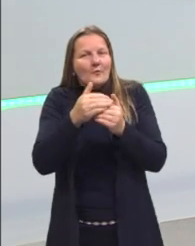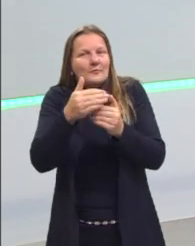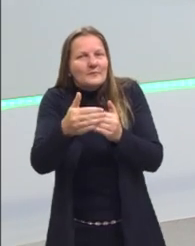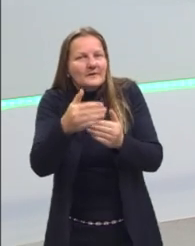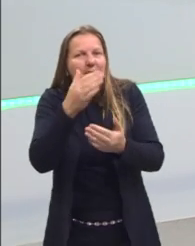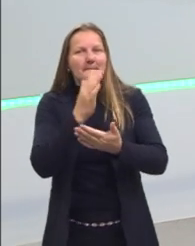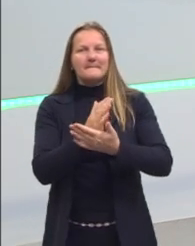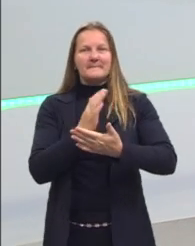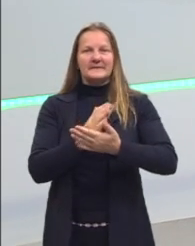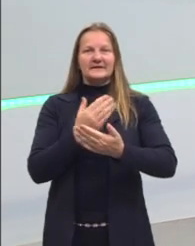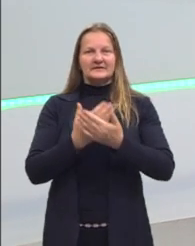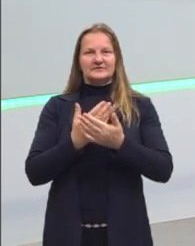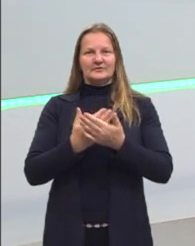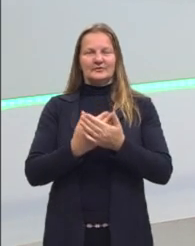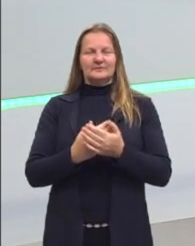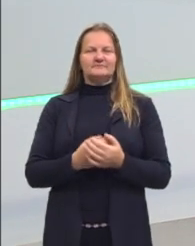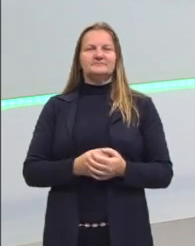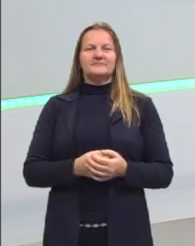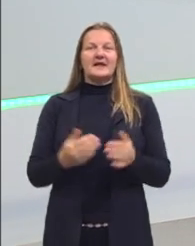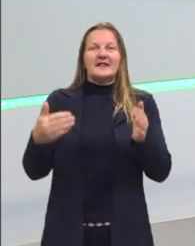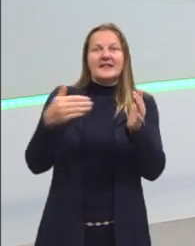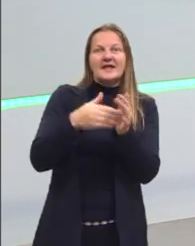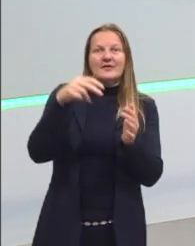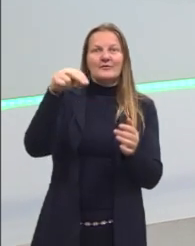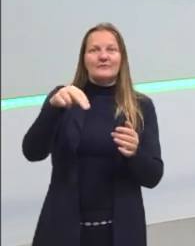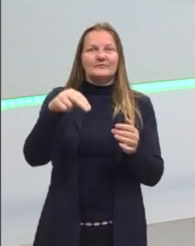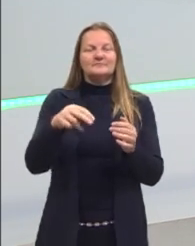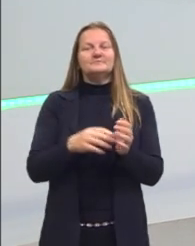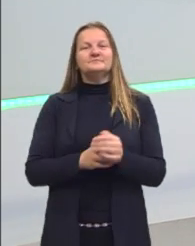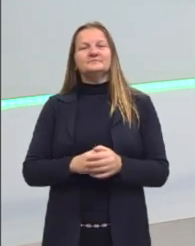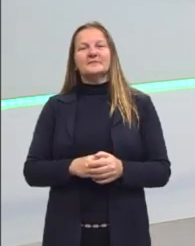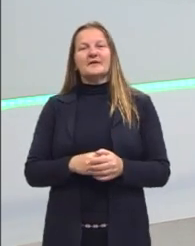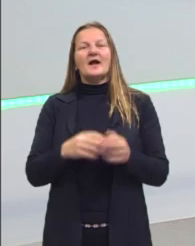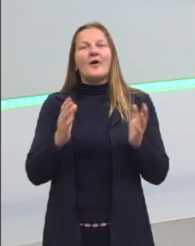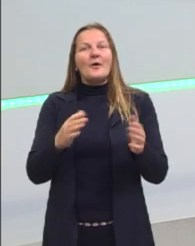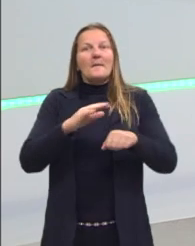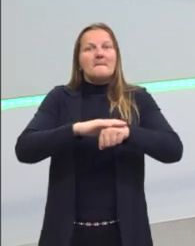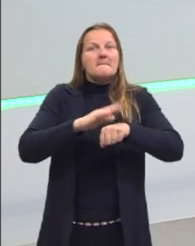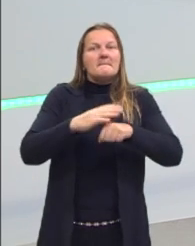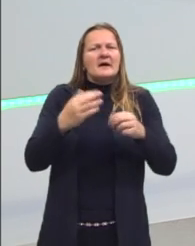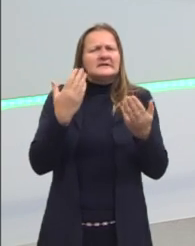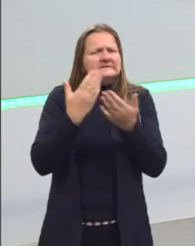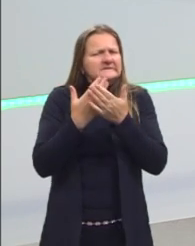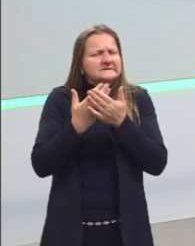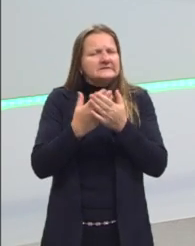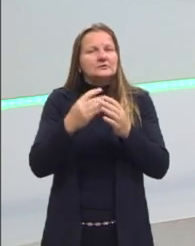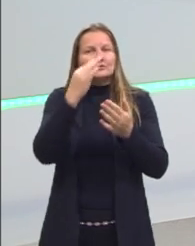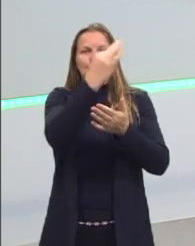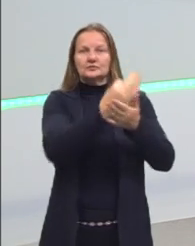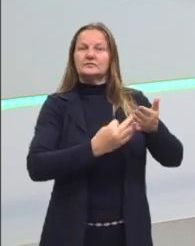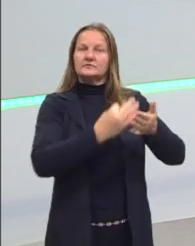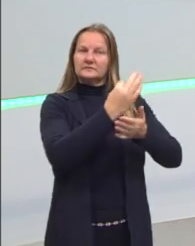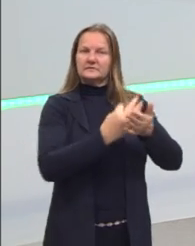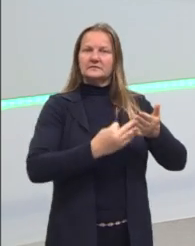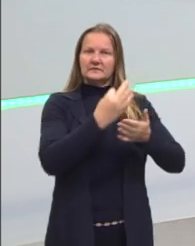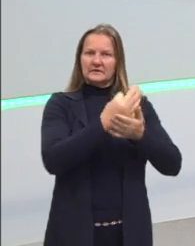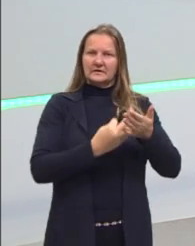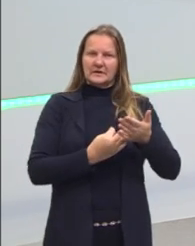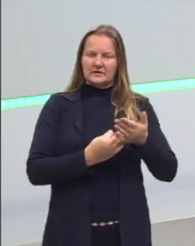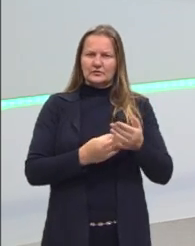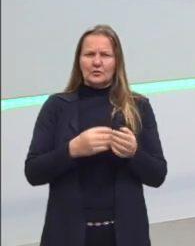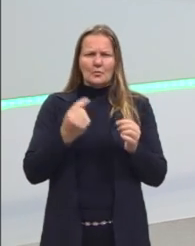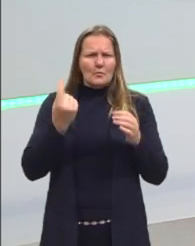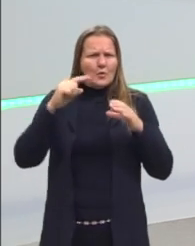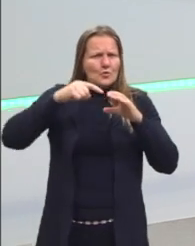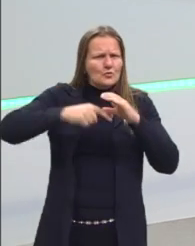aulas, agora a gente começa a adentrar as aulas que têm mais relação com o nosso estudo dos textos em si, a gente começa a botar um